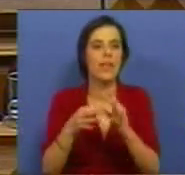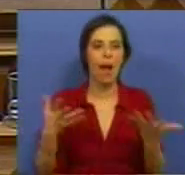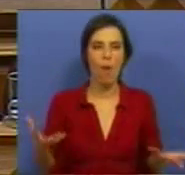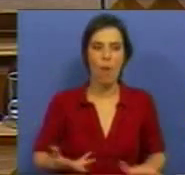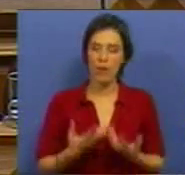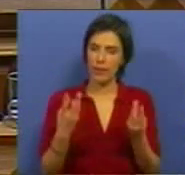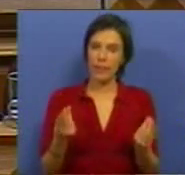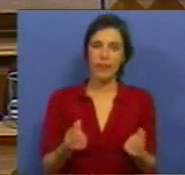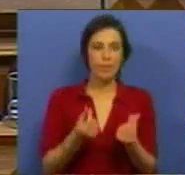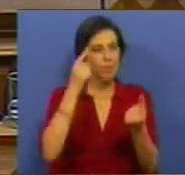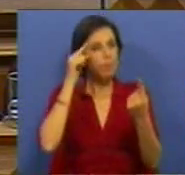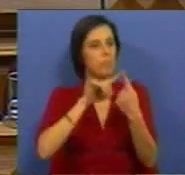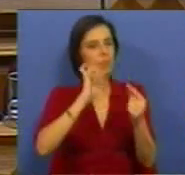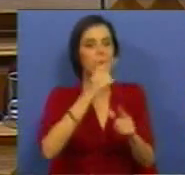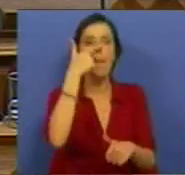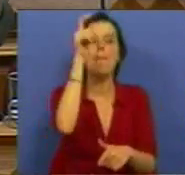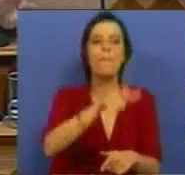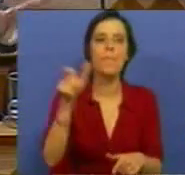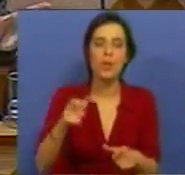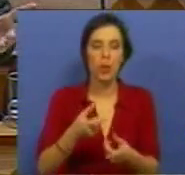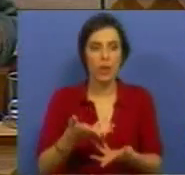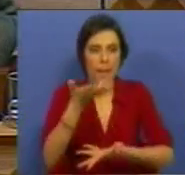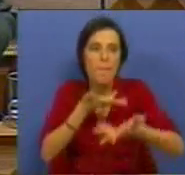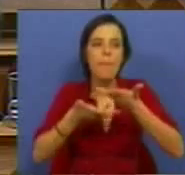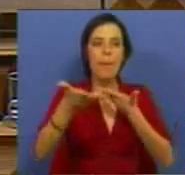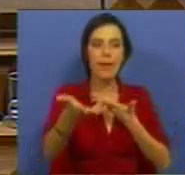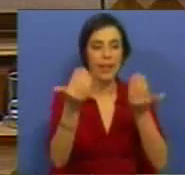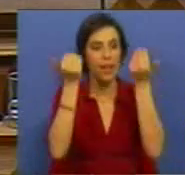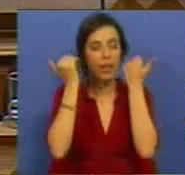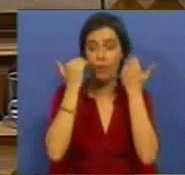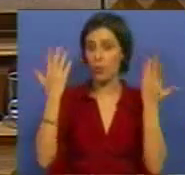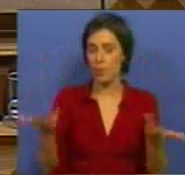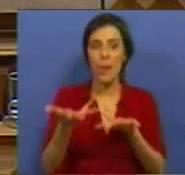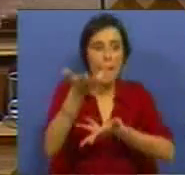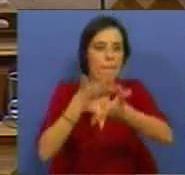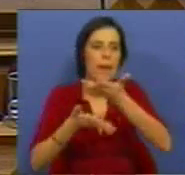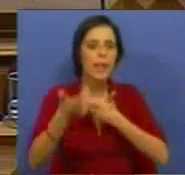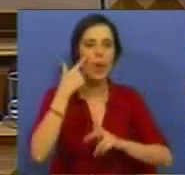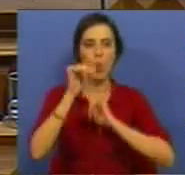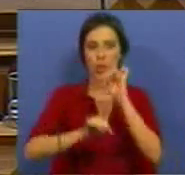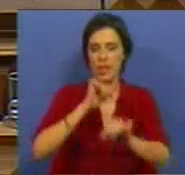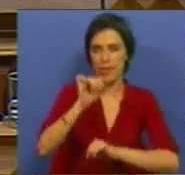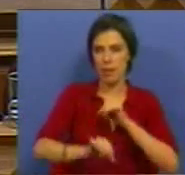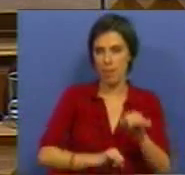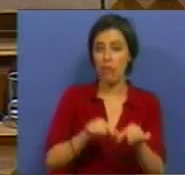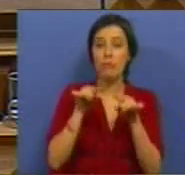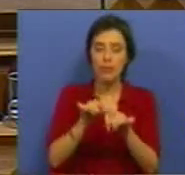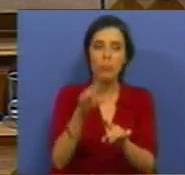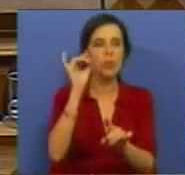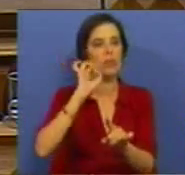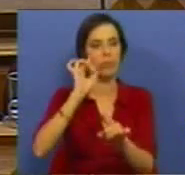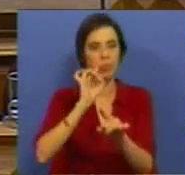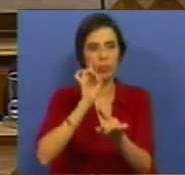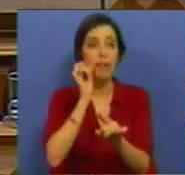papel que faz com que as pessoas partilhem a informação, partilhem o conhecimento e isso é muito